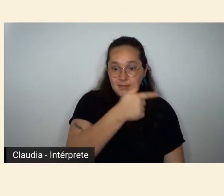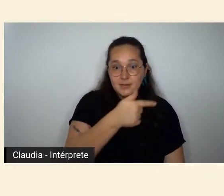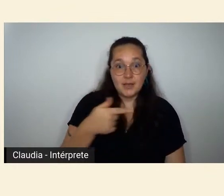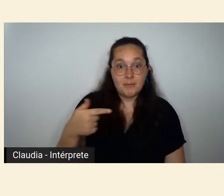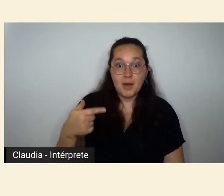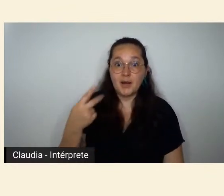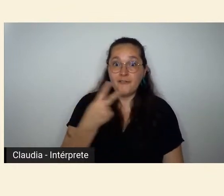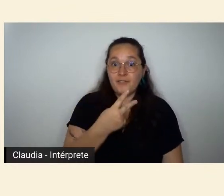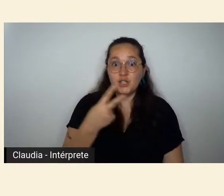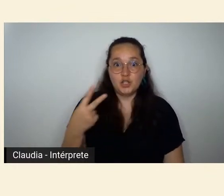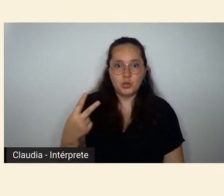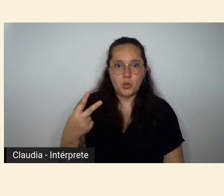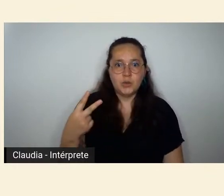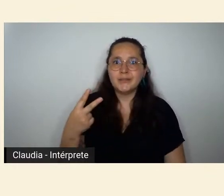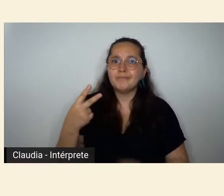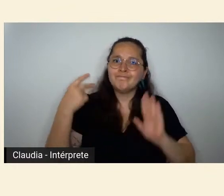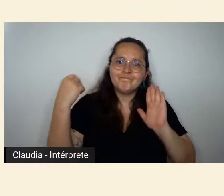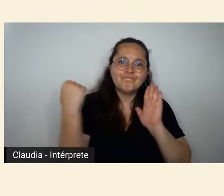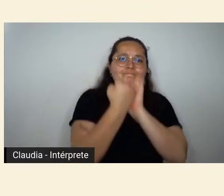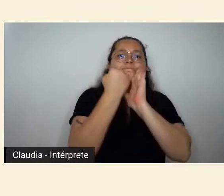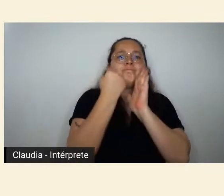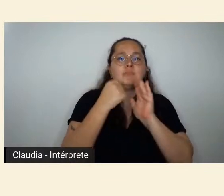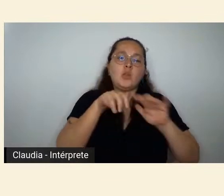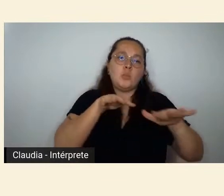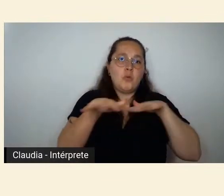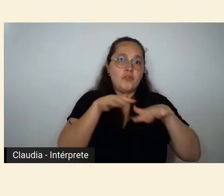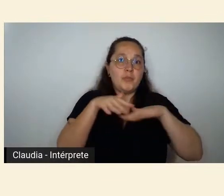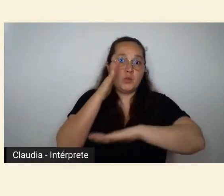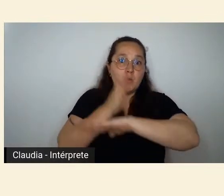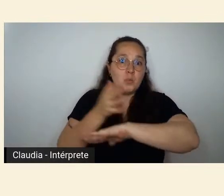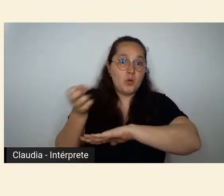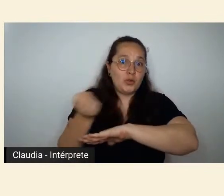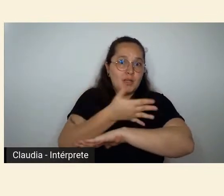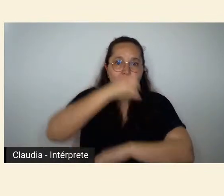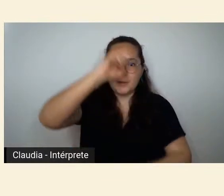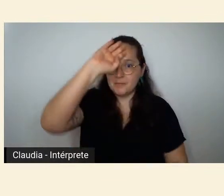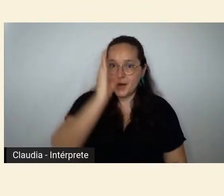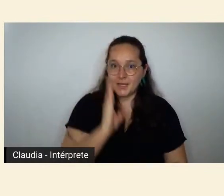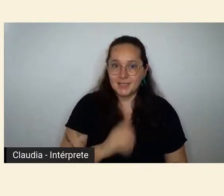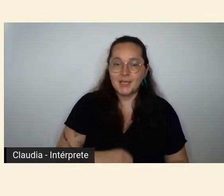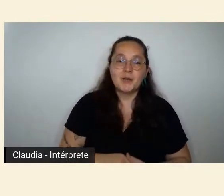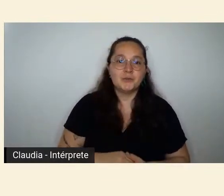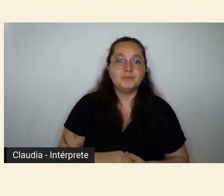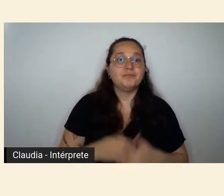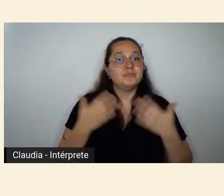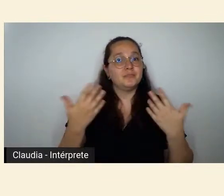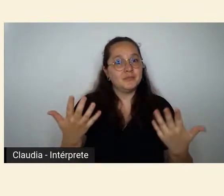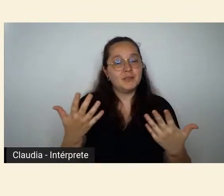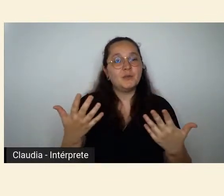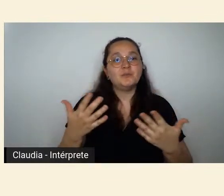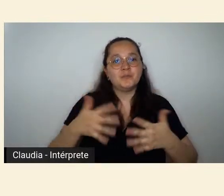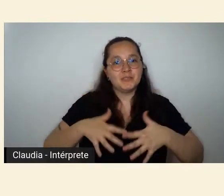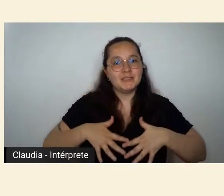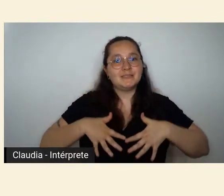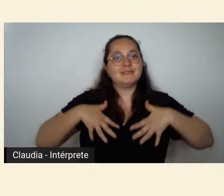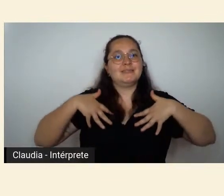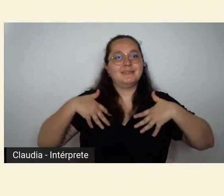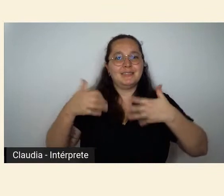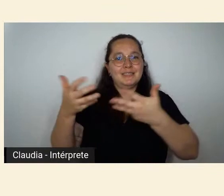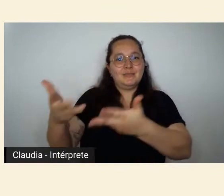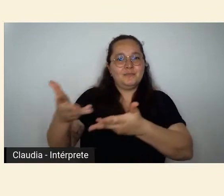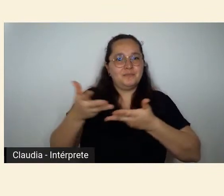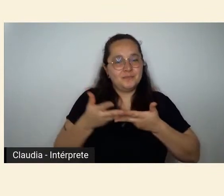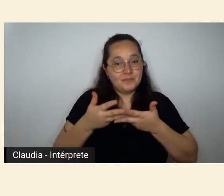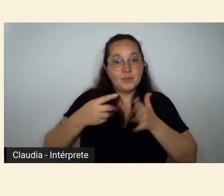ícone do modernismo nacional. Então, eu tenho a imensa alegria de apresentar o nosso primeiro convidado,